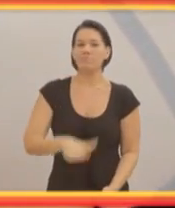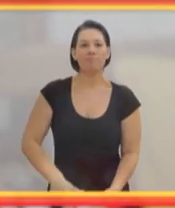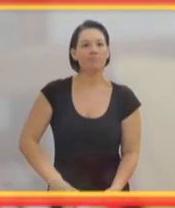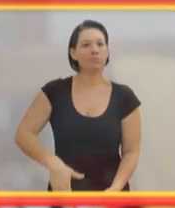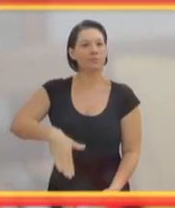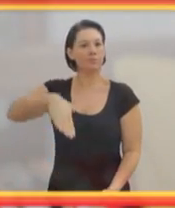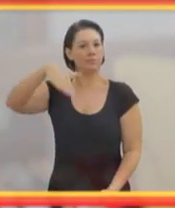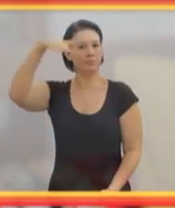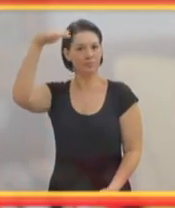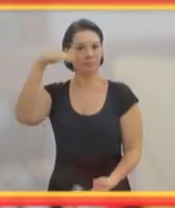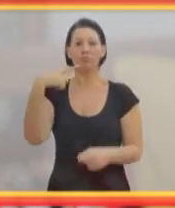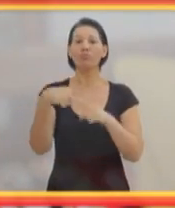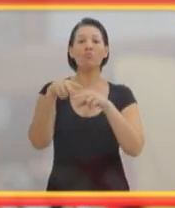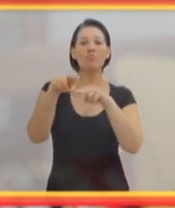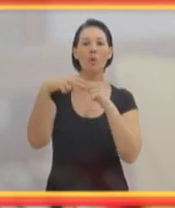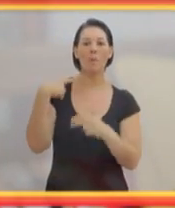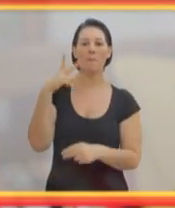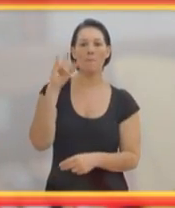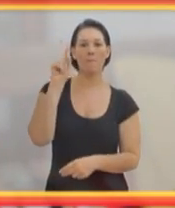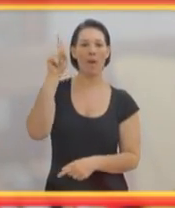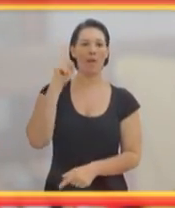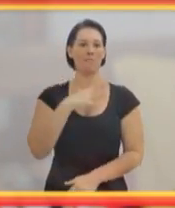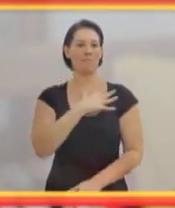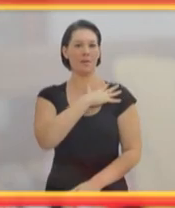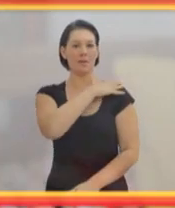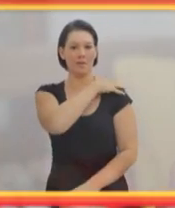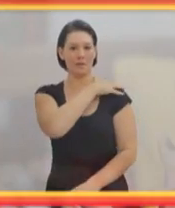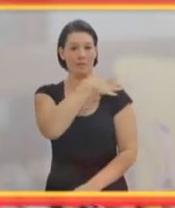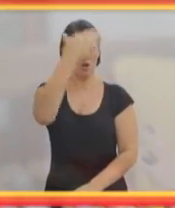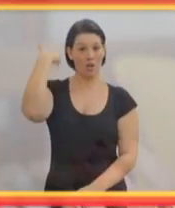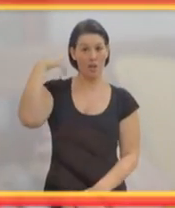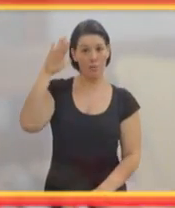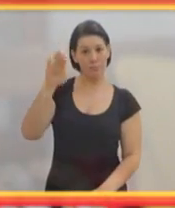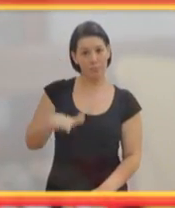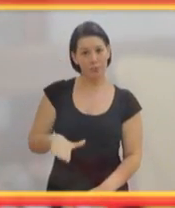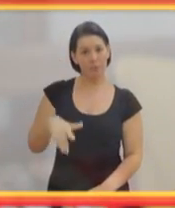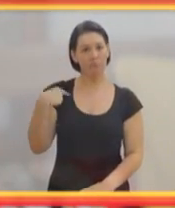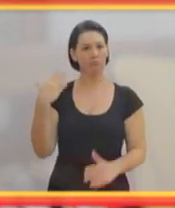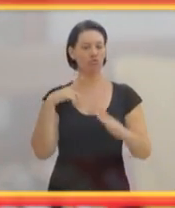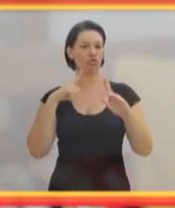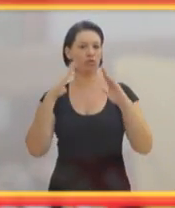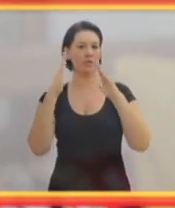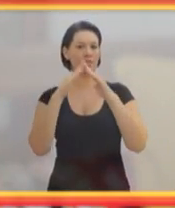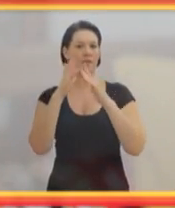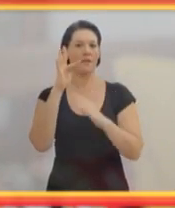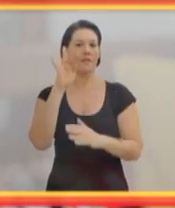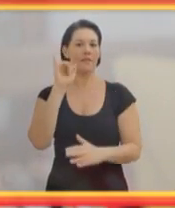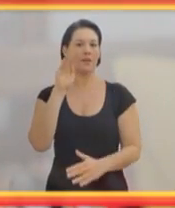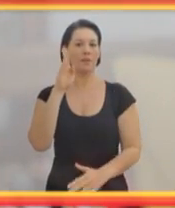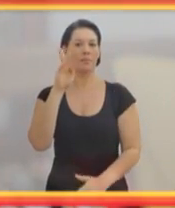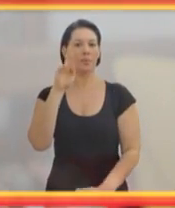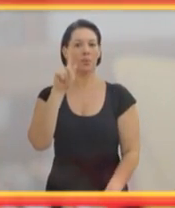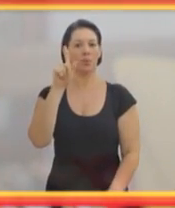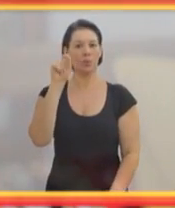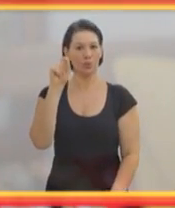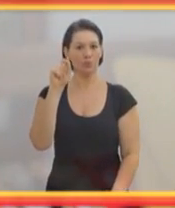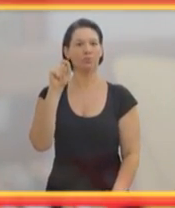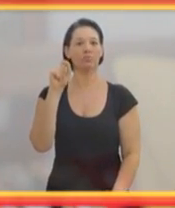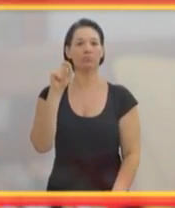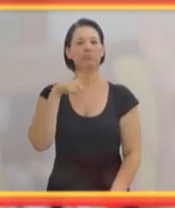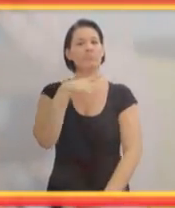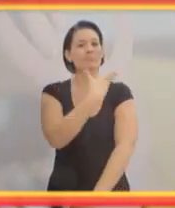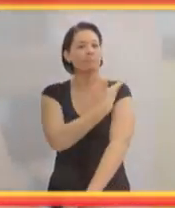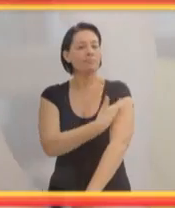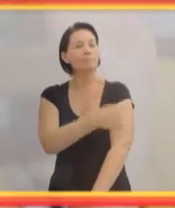pai é militar e quando eu era pequena, a gente tinha uma casa em Friburgo e nós tínhamos o